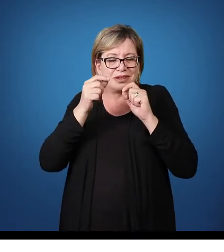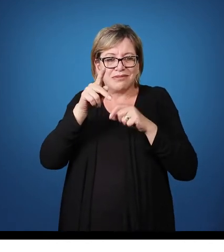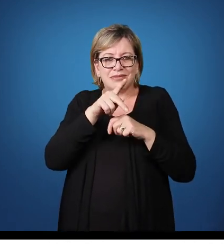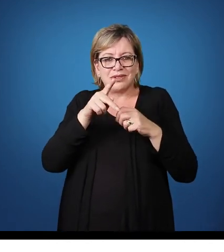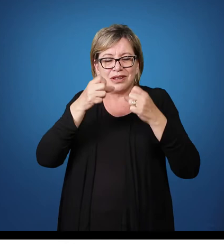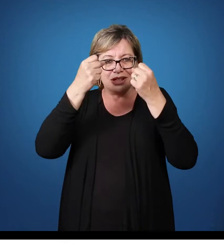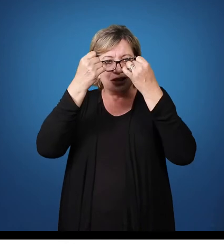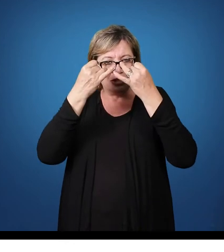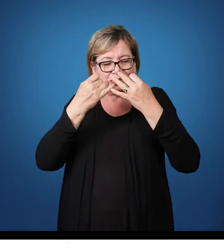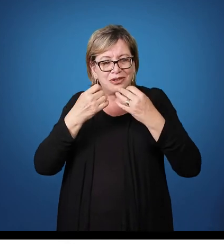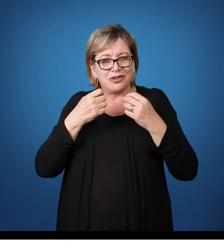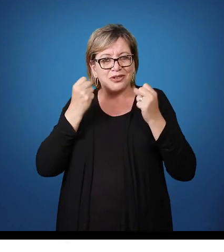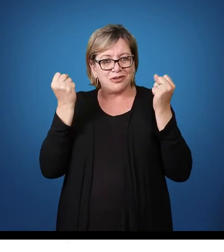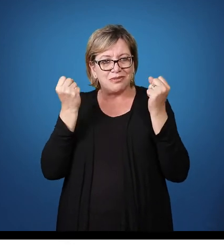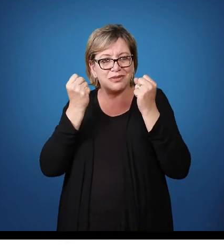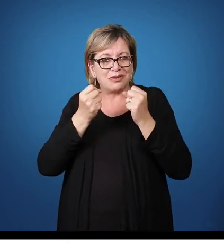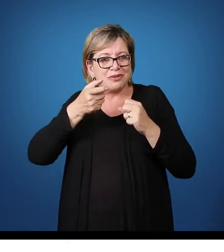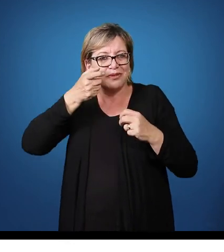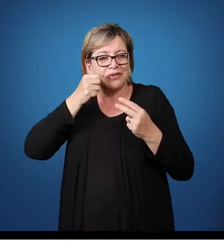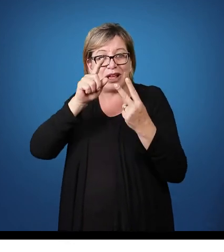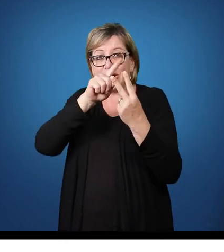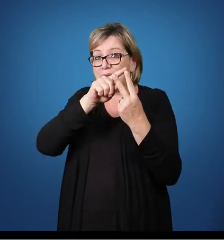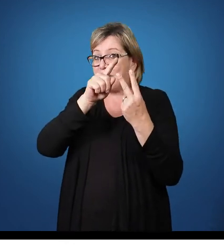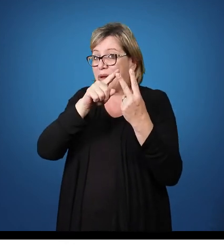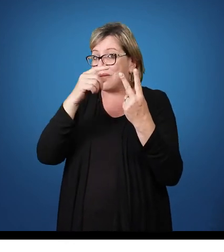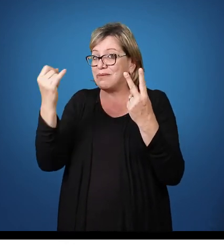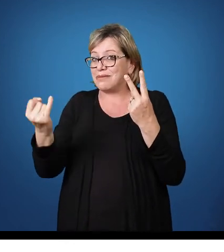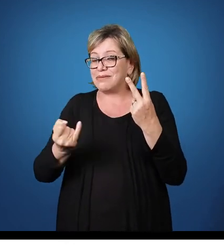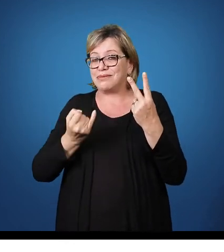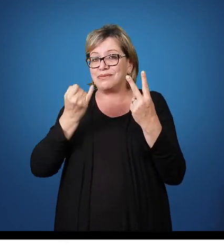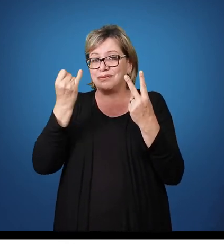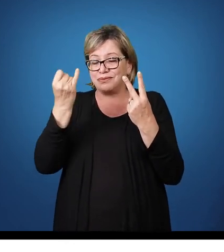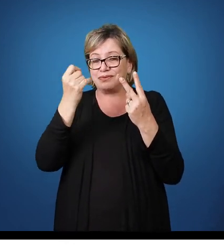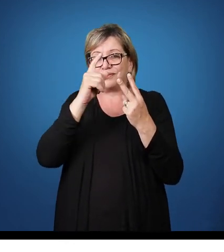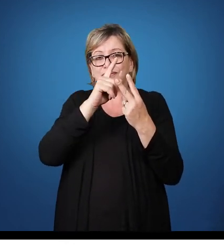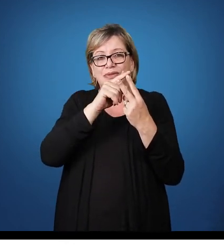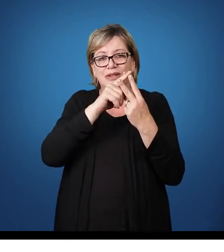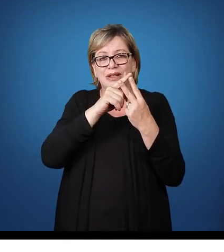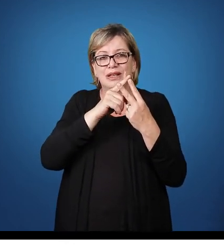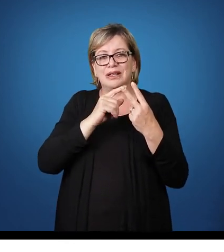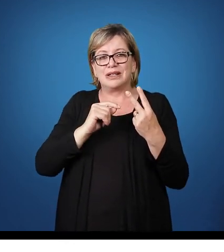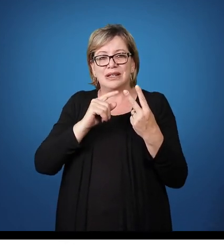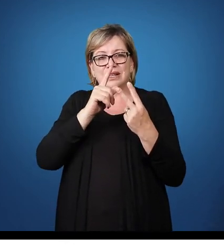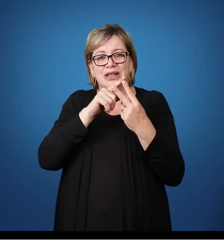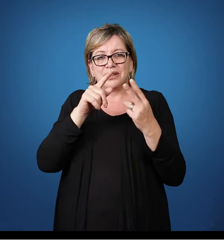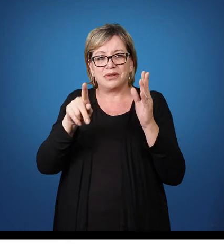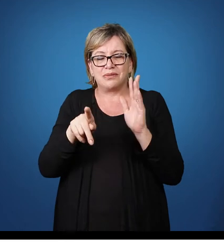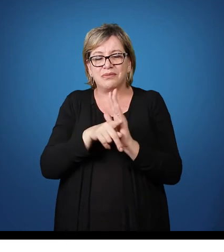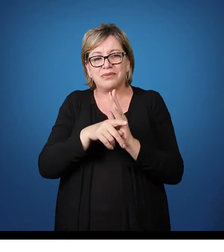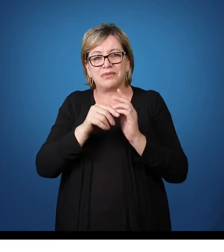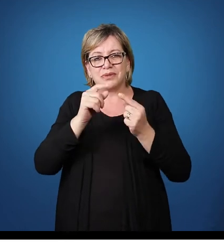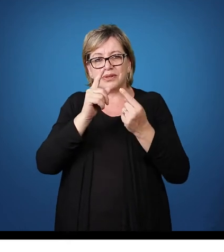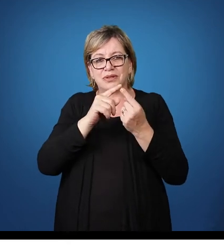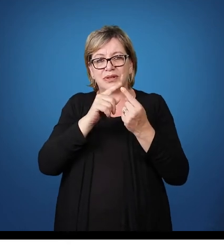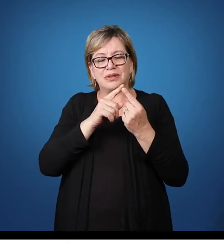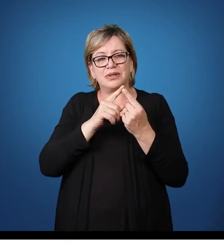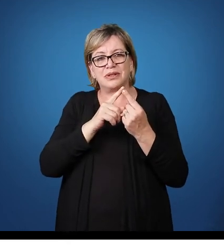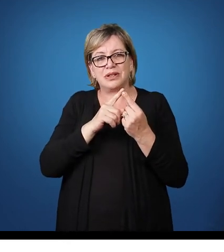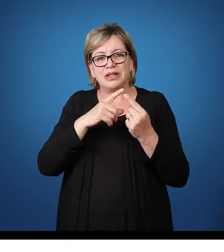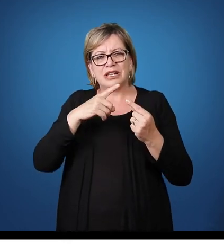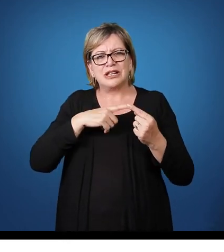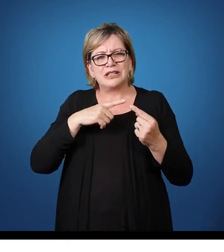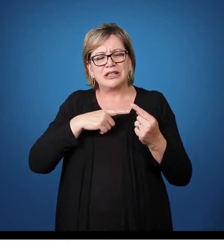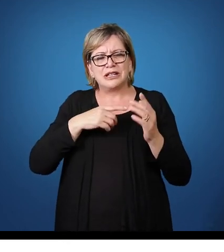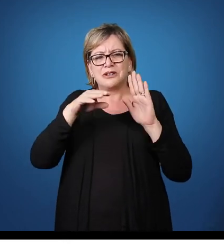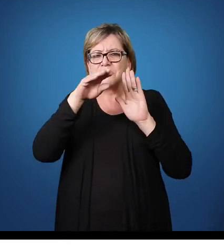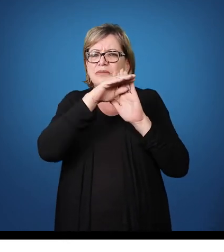observar duas questões importantes em relação ao planejamento A primeira dela diz respeito a ter o